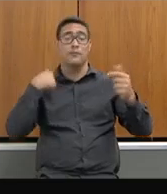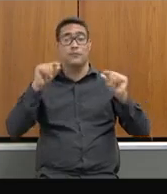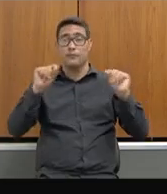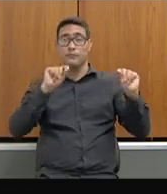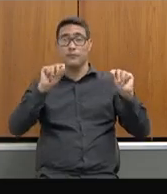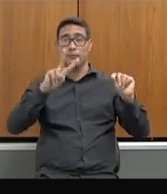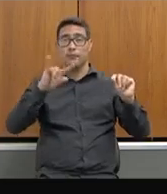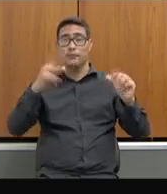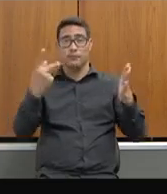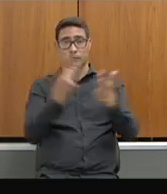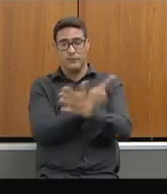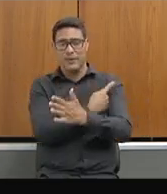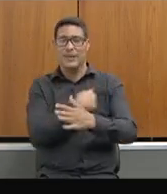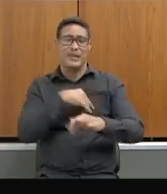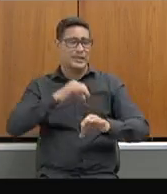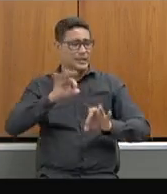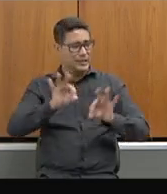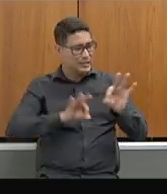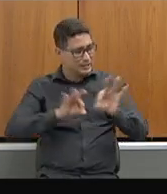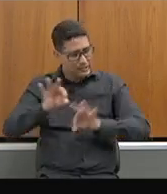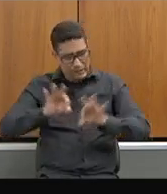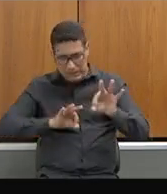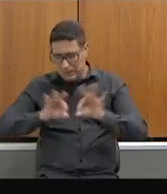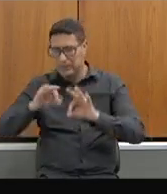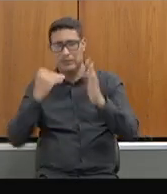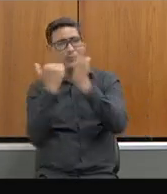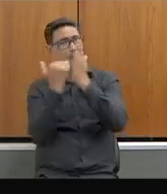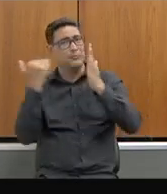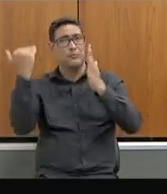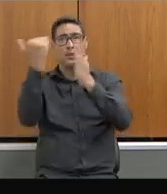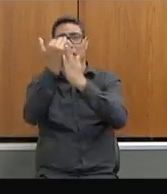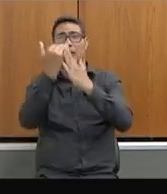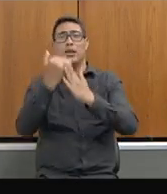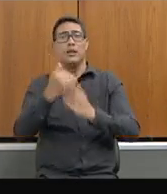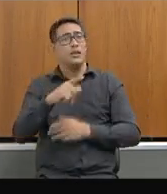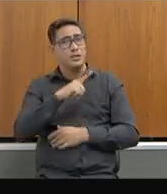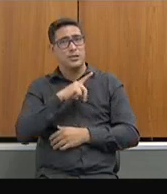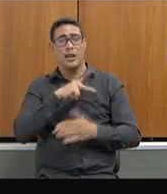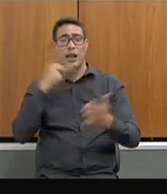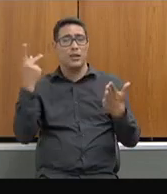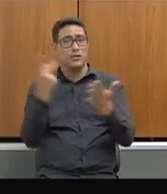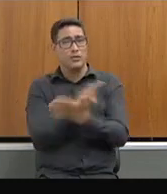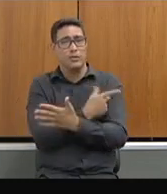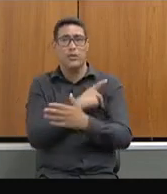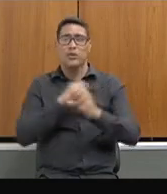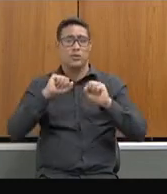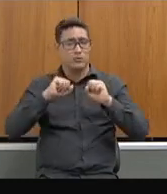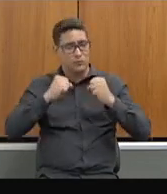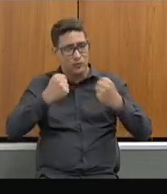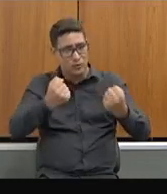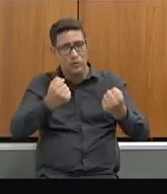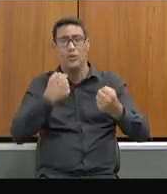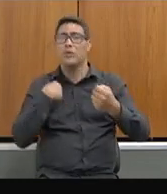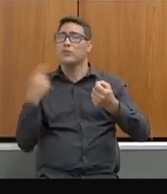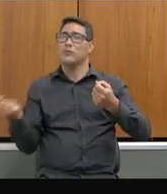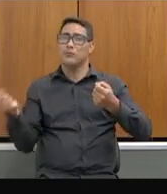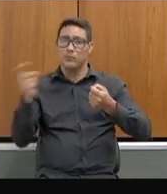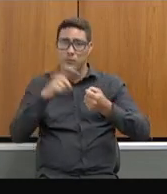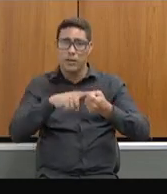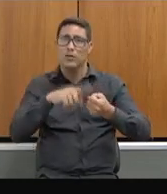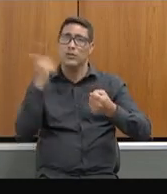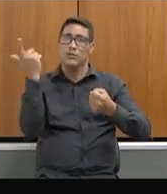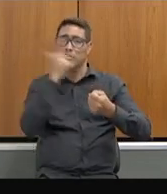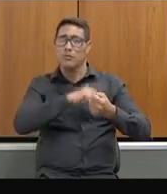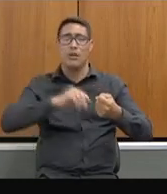acontecer, nos preparamos ainda mais para que tenhamos agora ações de reforço, de retomada e de consolidação das